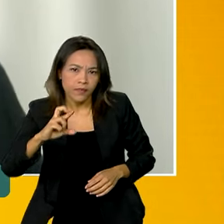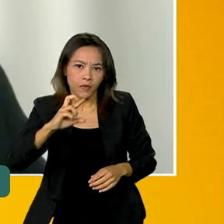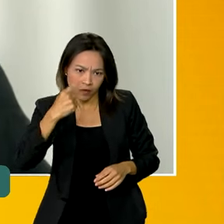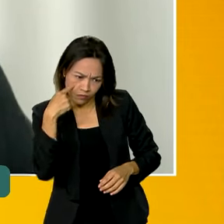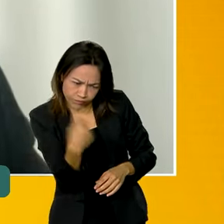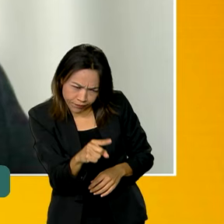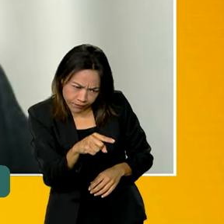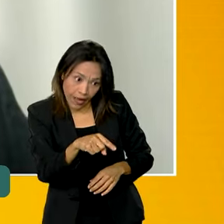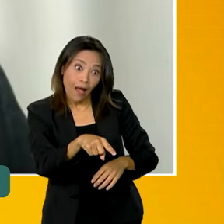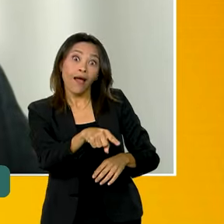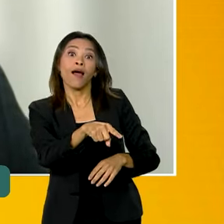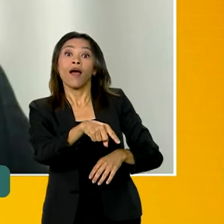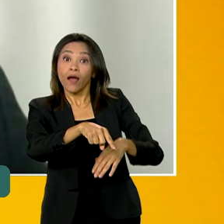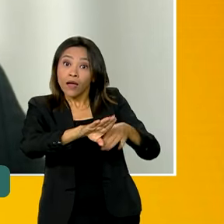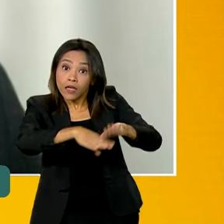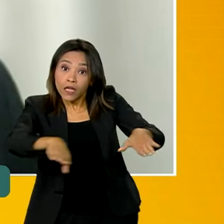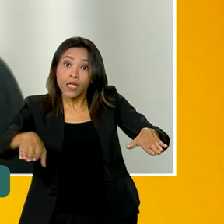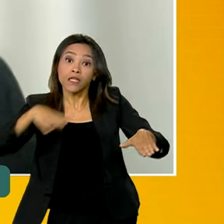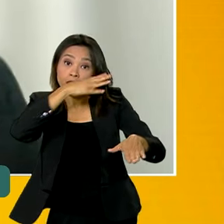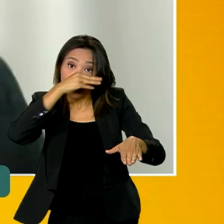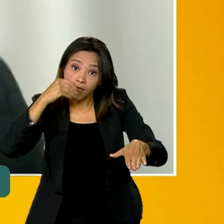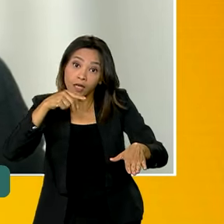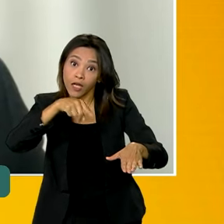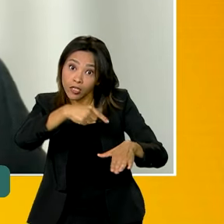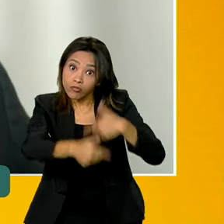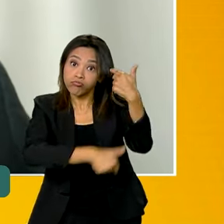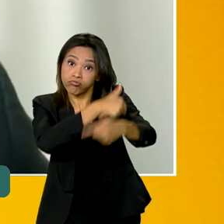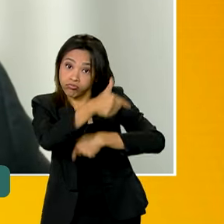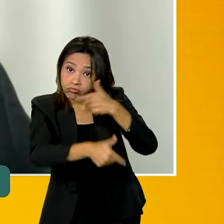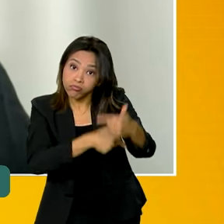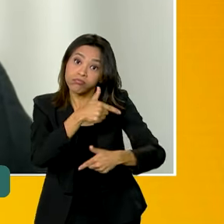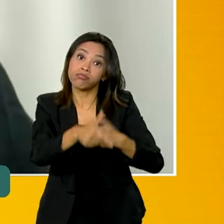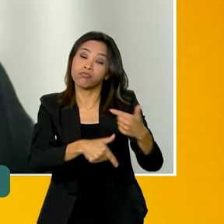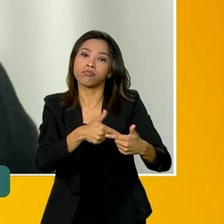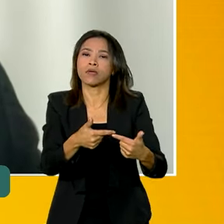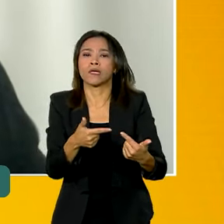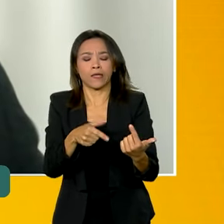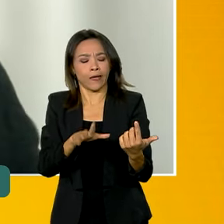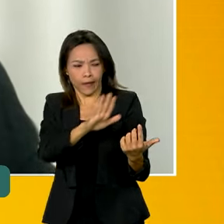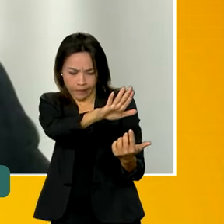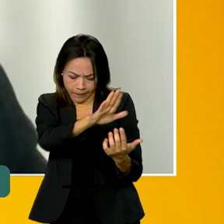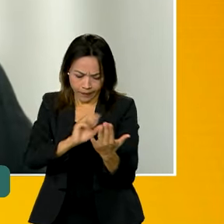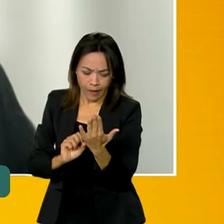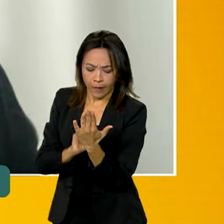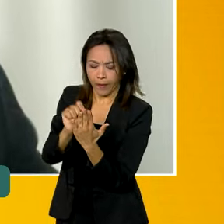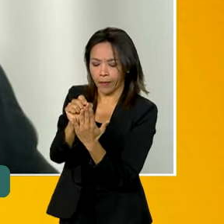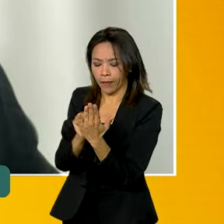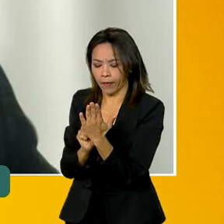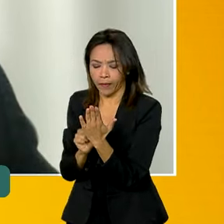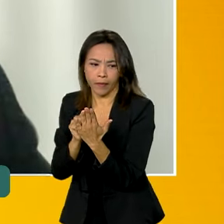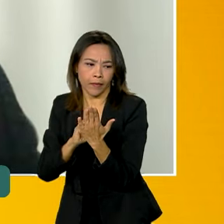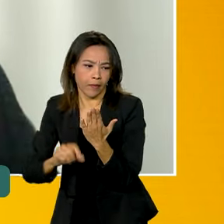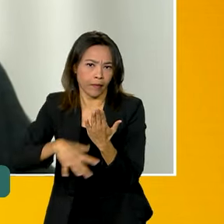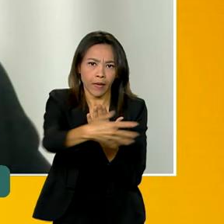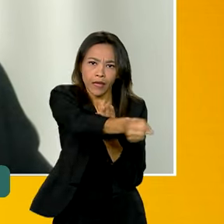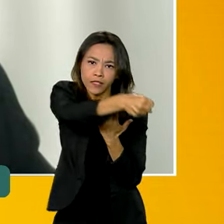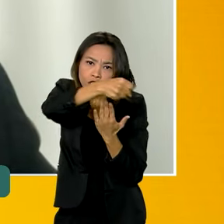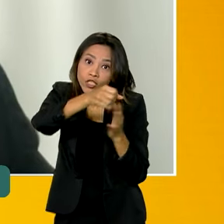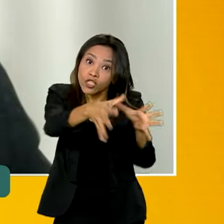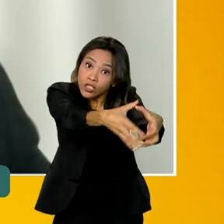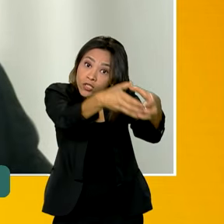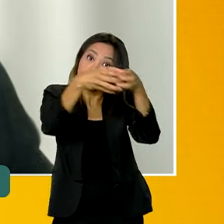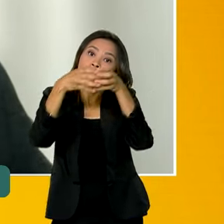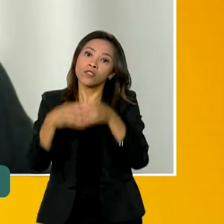crianças e adolescentes em situação de trabalho infantil, realizam um procedimento para a retirada dessas crianças e adolescentes dessa